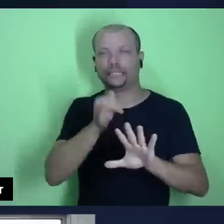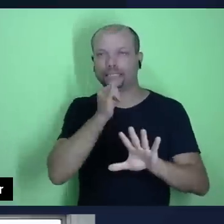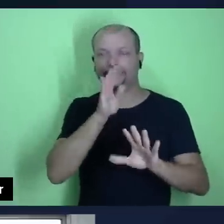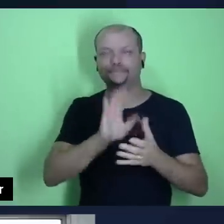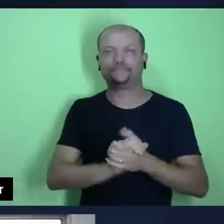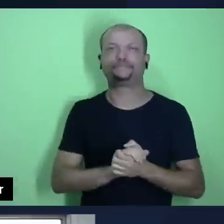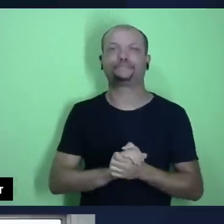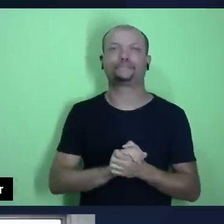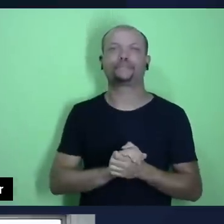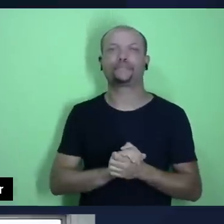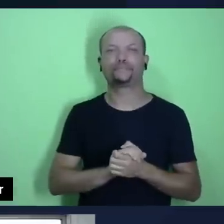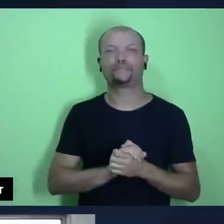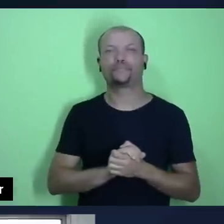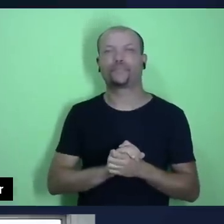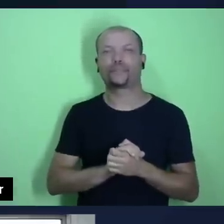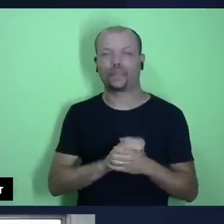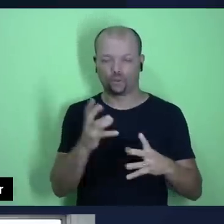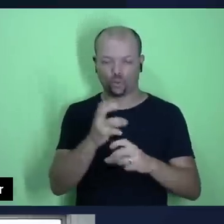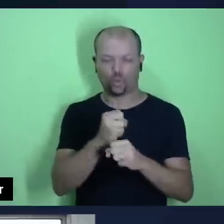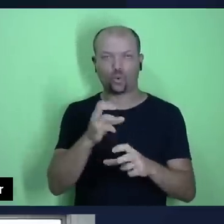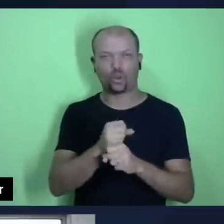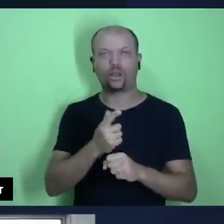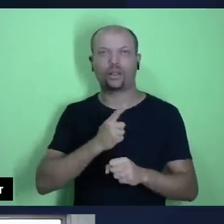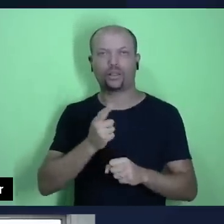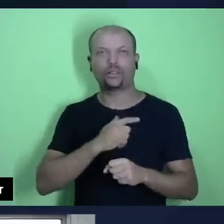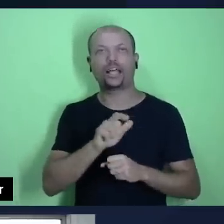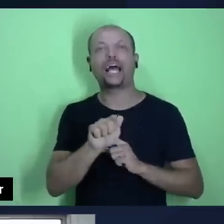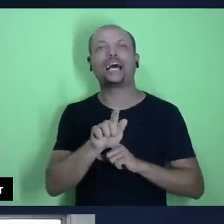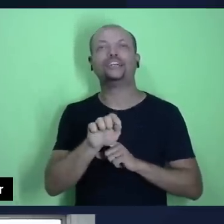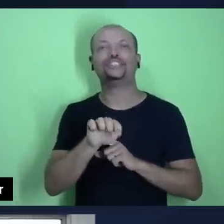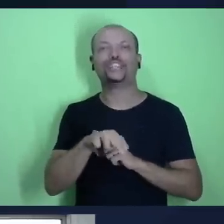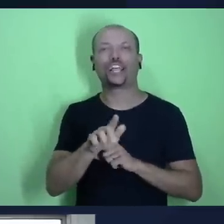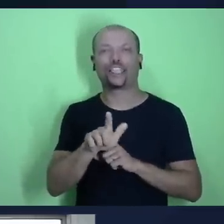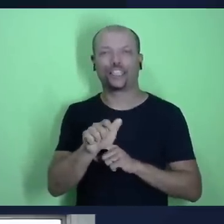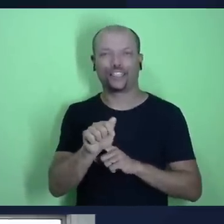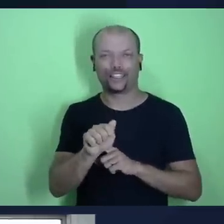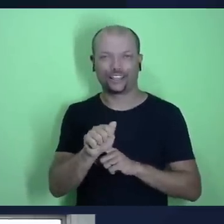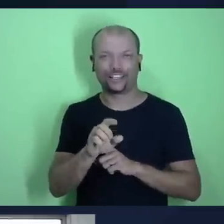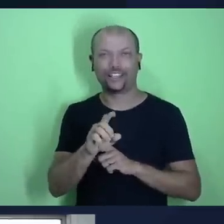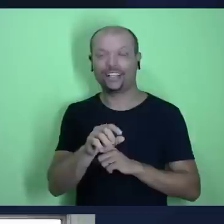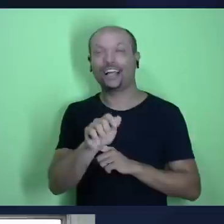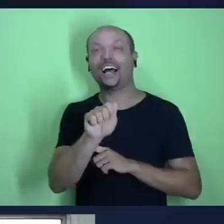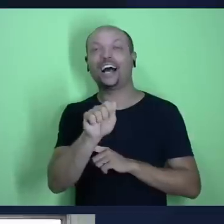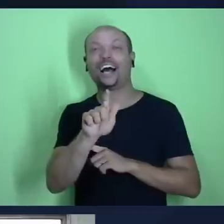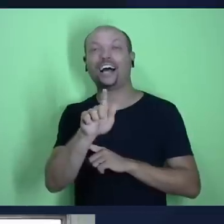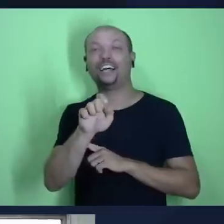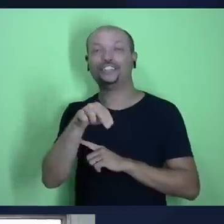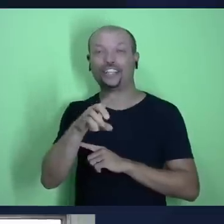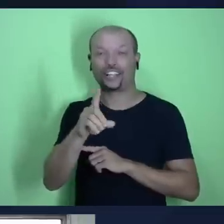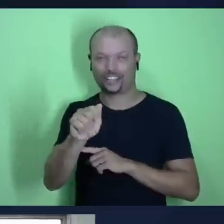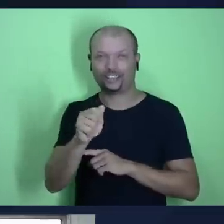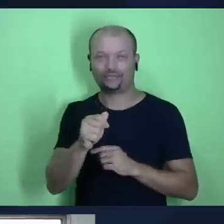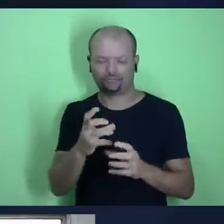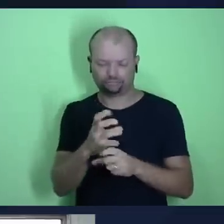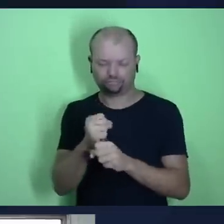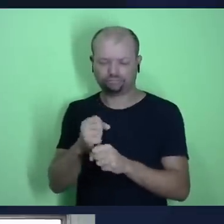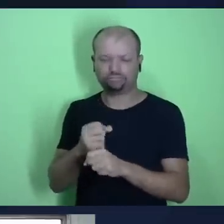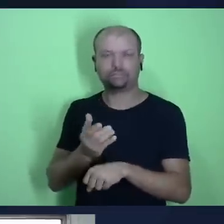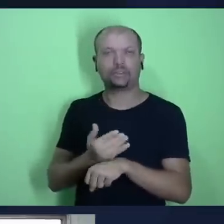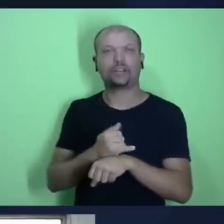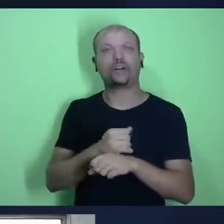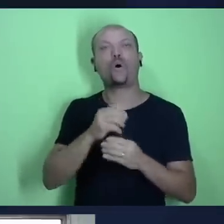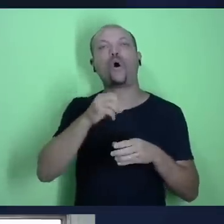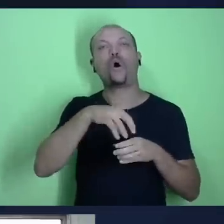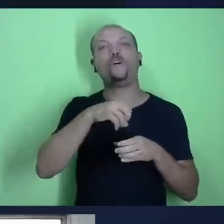eu faço um cálculo, eu tenho uma agenda, então eu mesmo já calculo, eu já calculo a oferta do